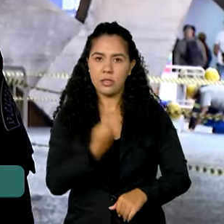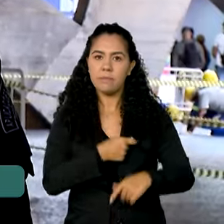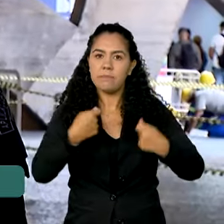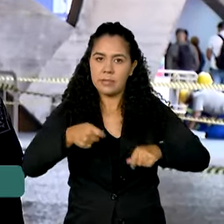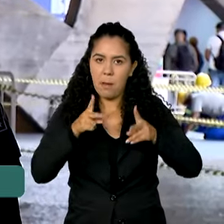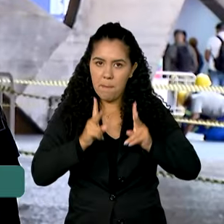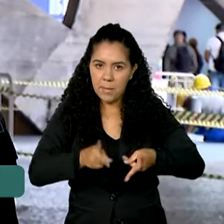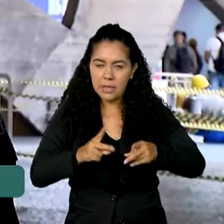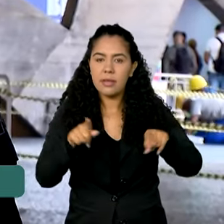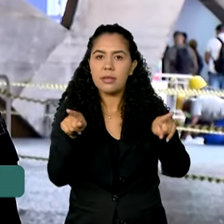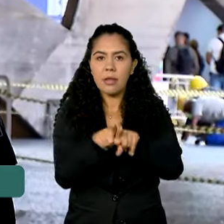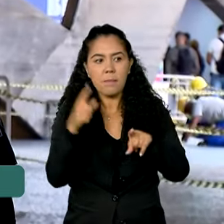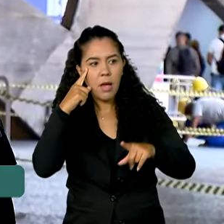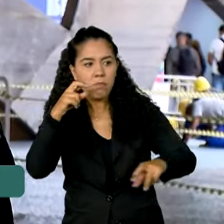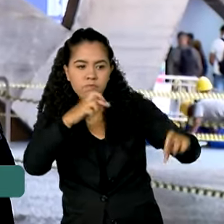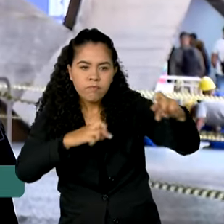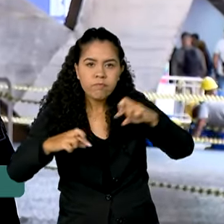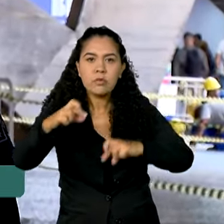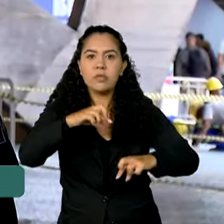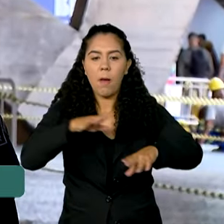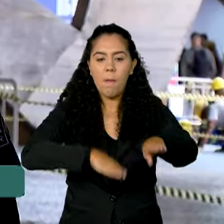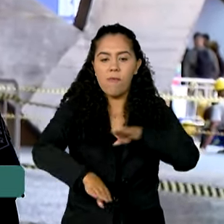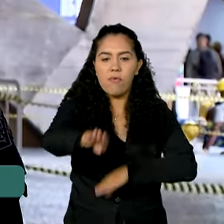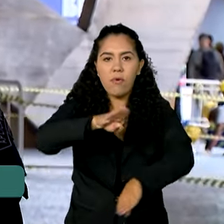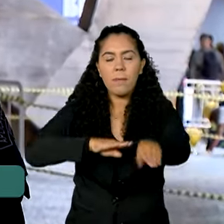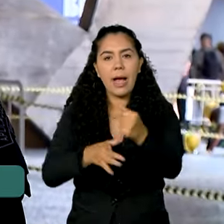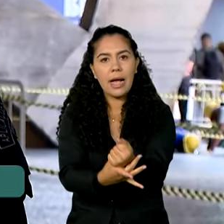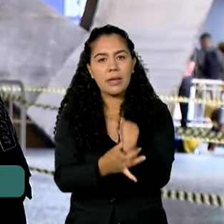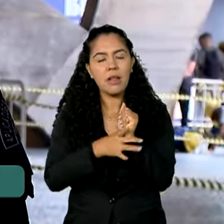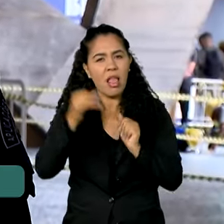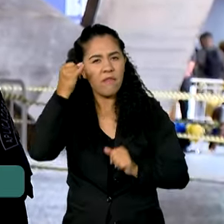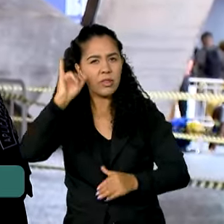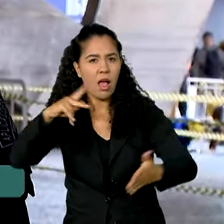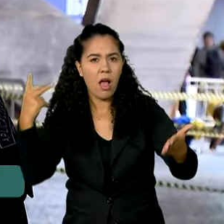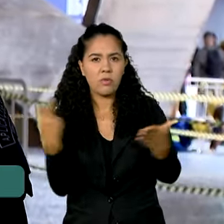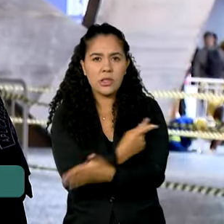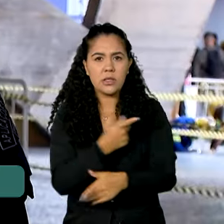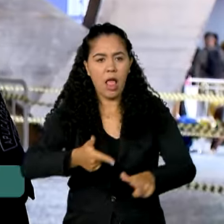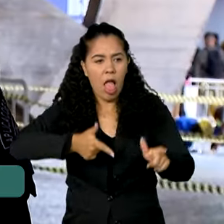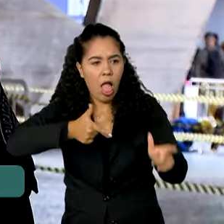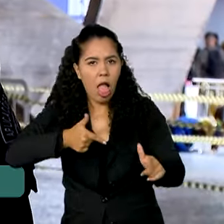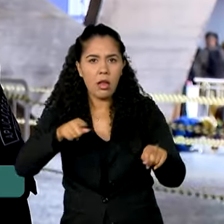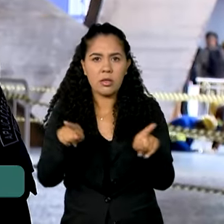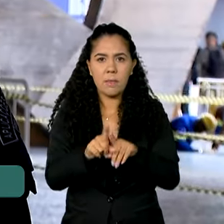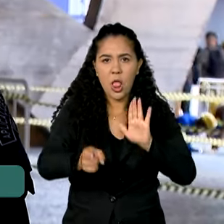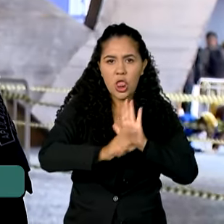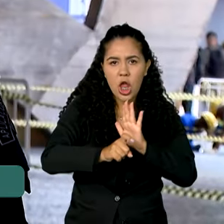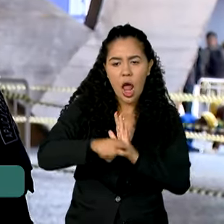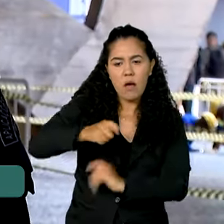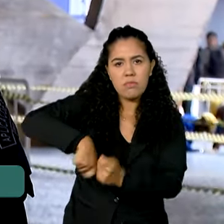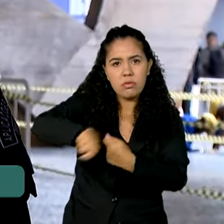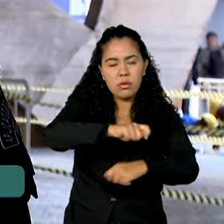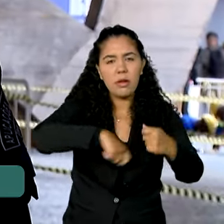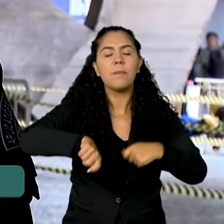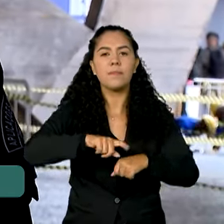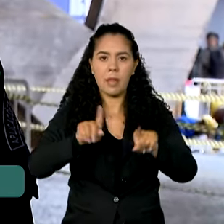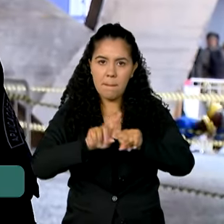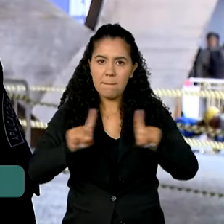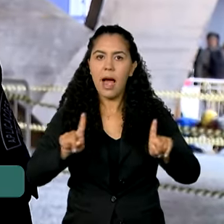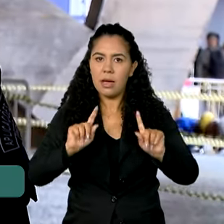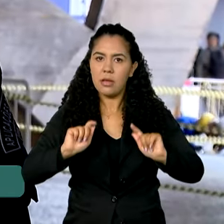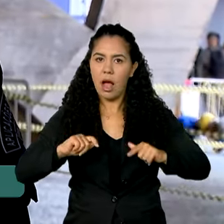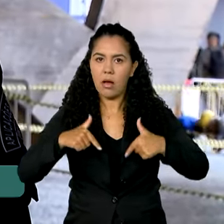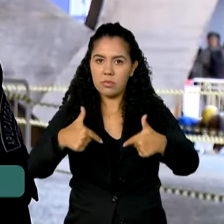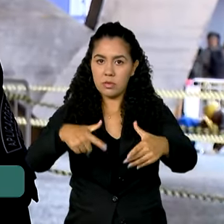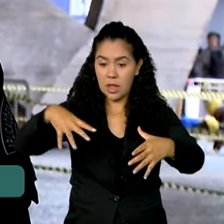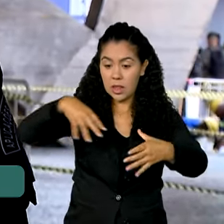essa atuação nas rodovias federais, até para garantir a segurança, impedir a entrada de armas, drogas. É o nosso trabalho originário nas rodovias federais, mas também essa atuação aqui